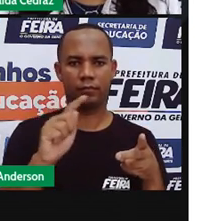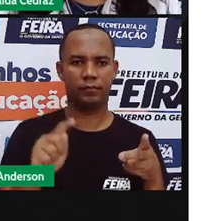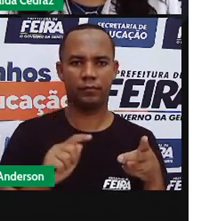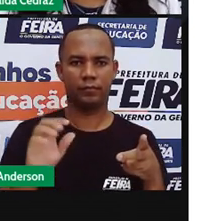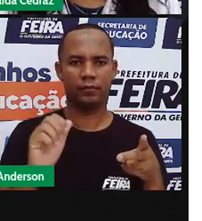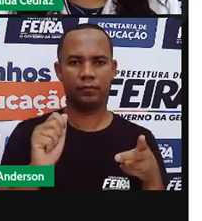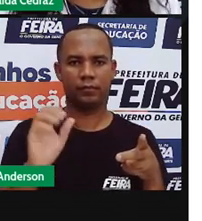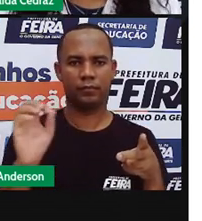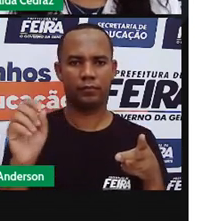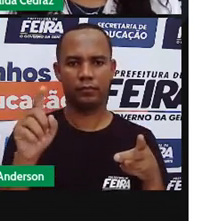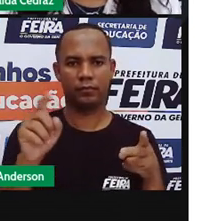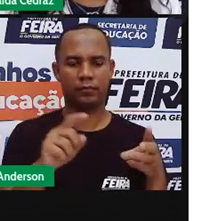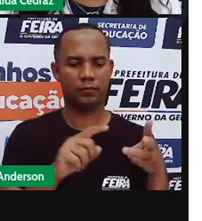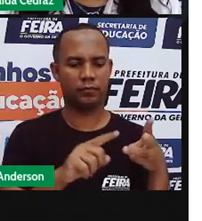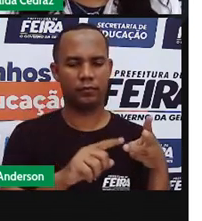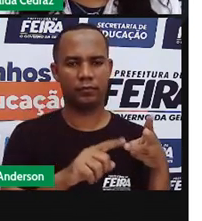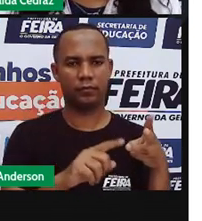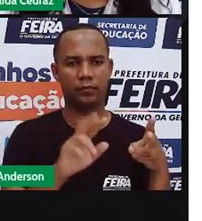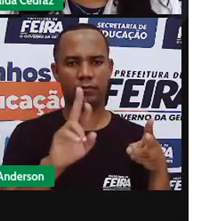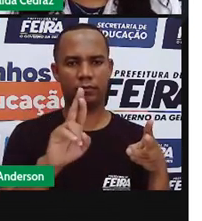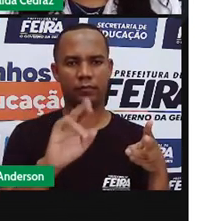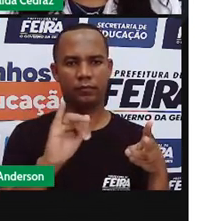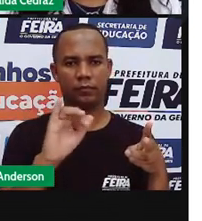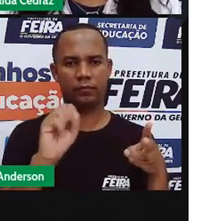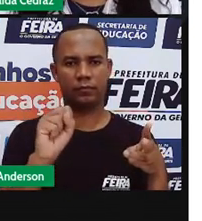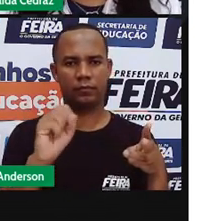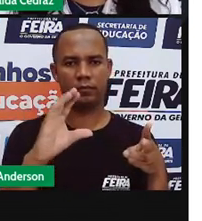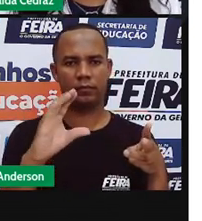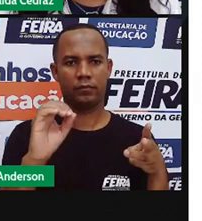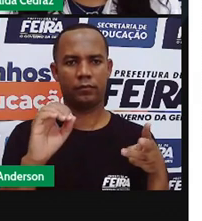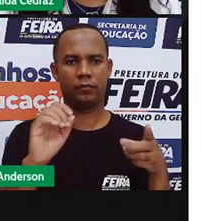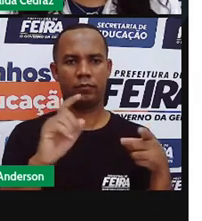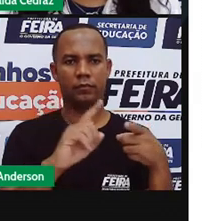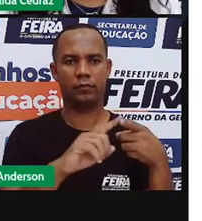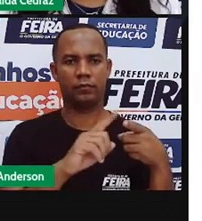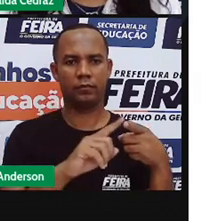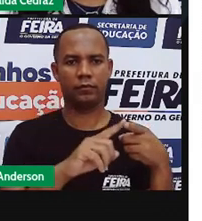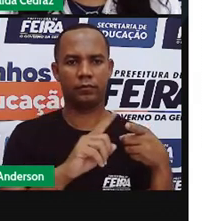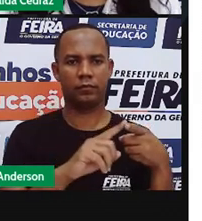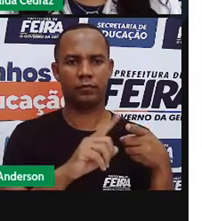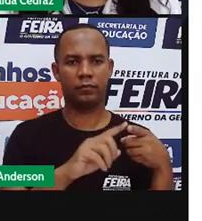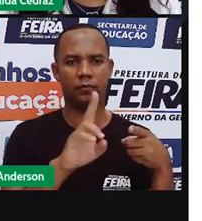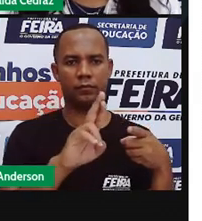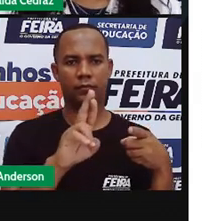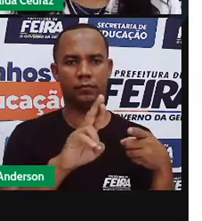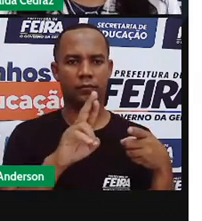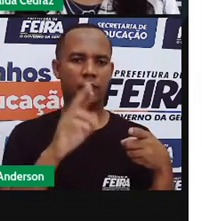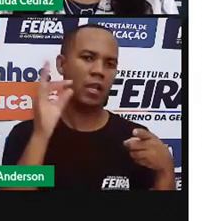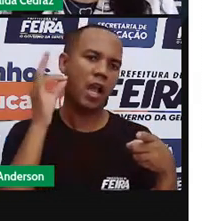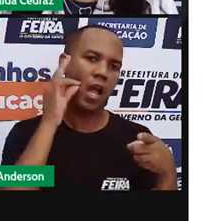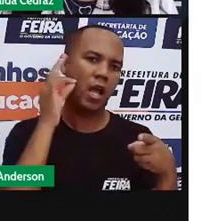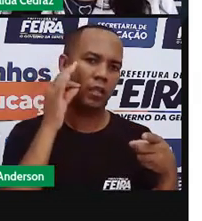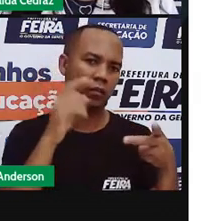Repete, vamos lá? Ratos, razão, risco.